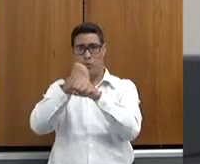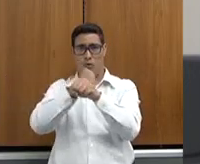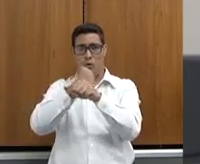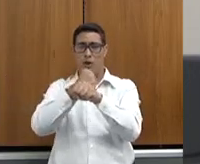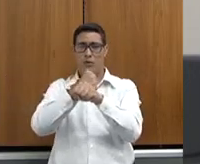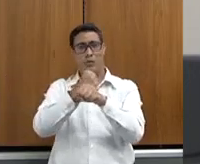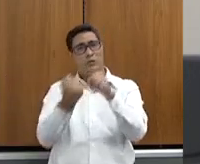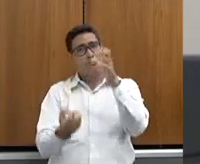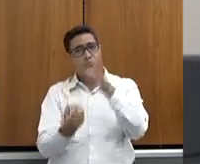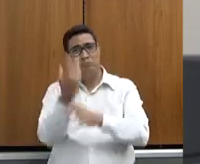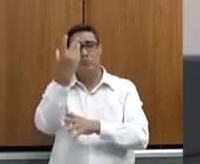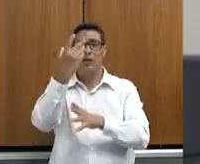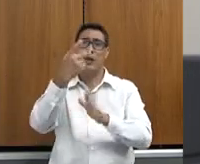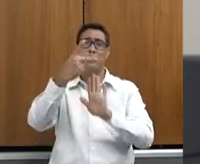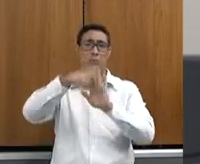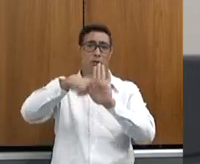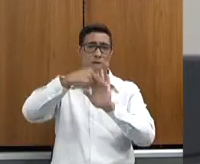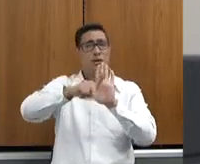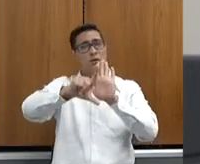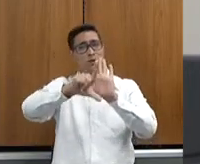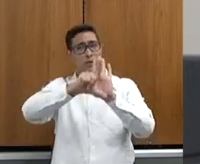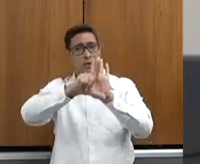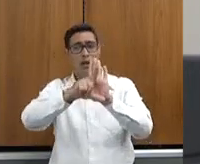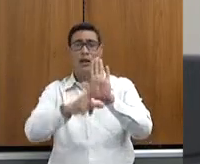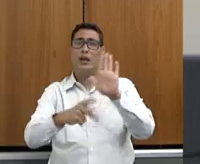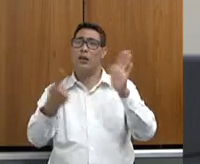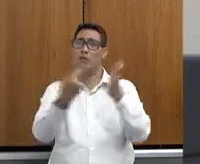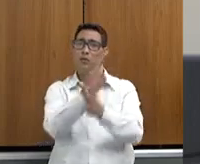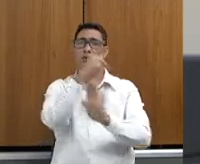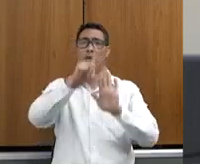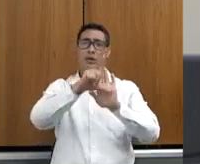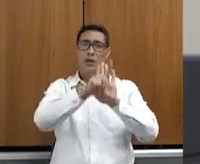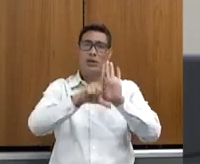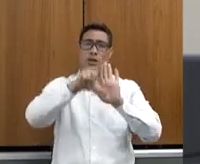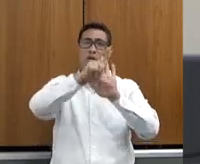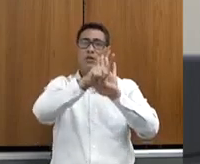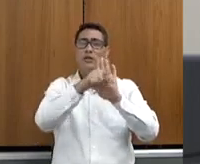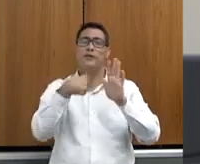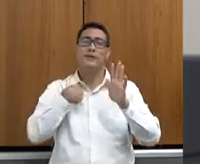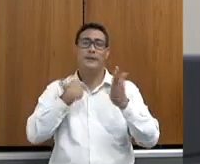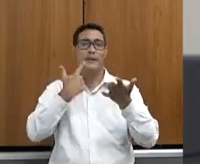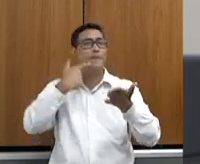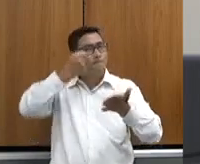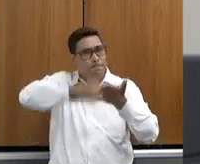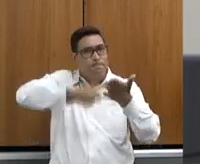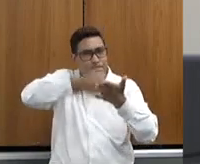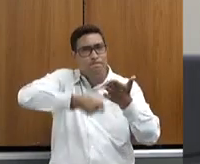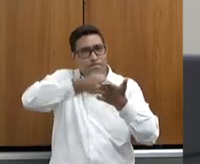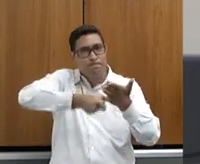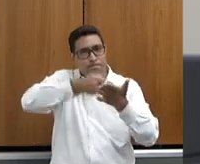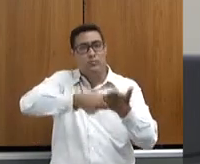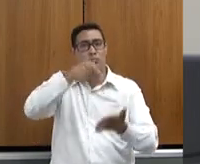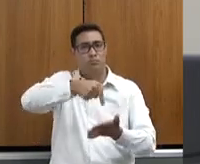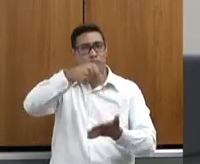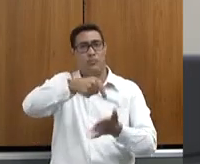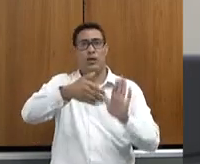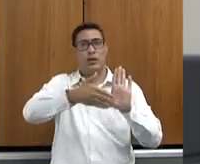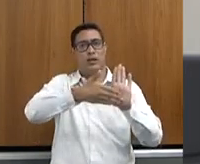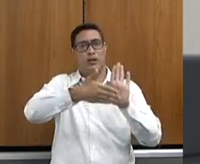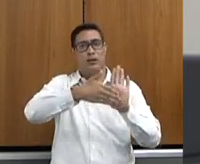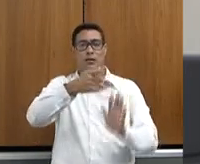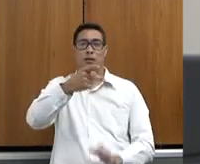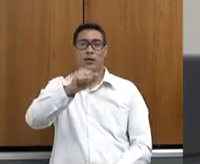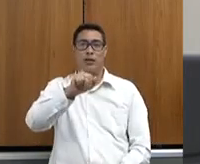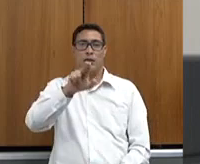projetos de lei, com ações legislativas, insistir nessa pauta. Nós temos que falar